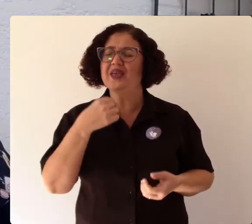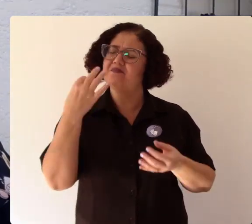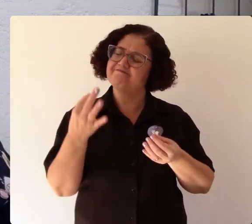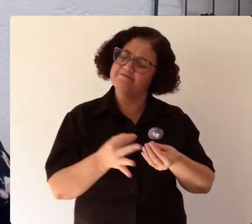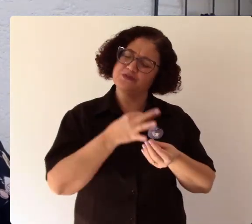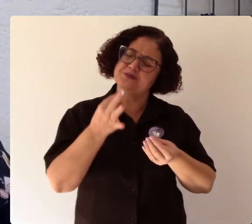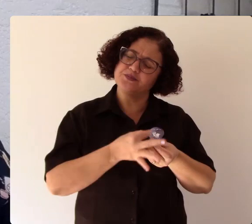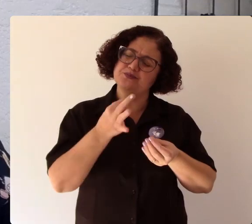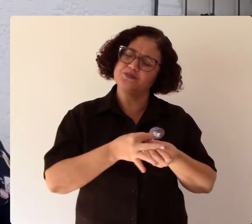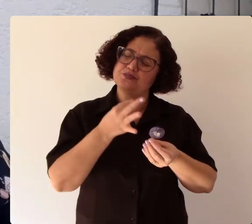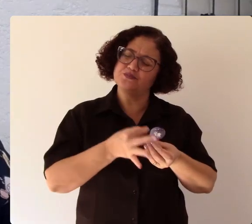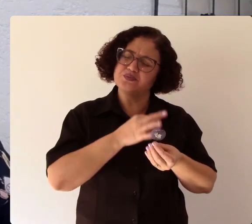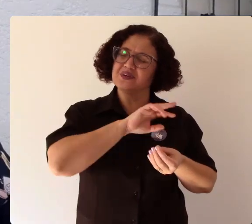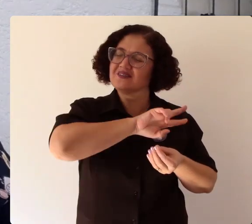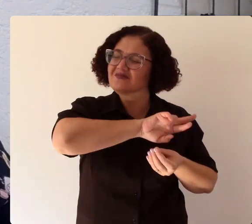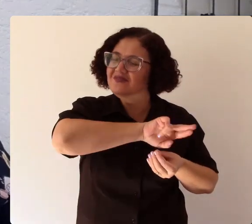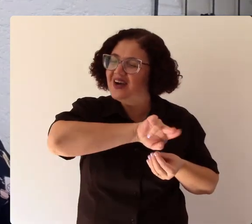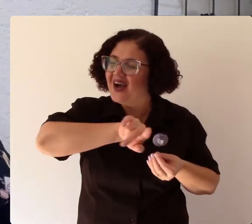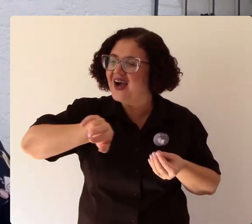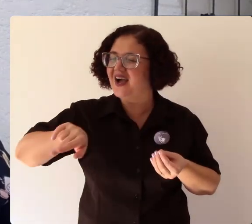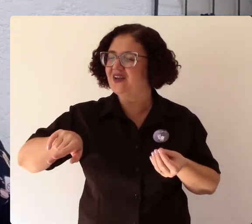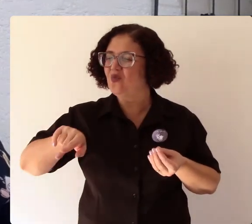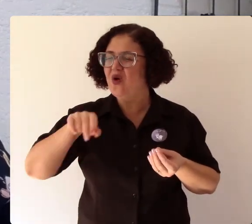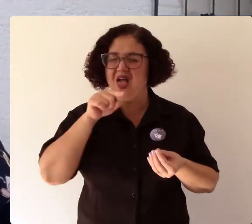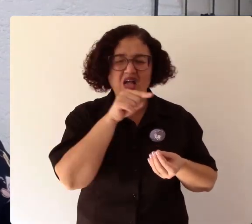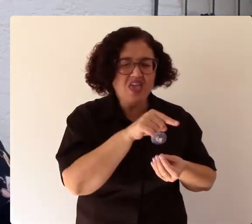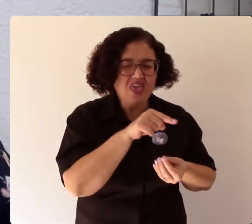importantes e famosos